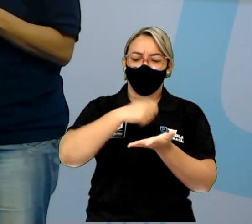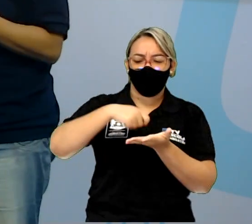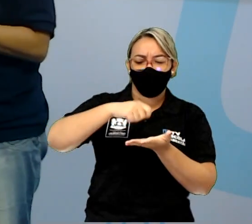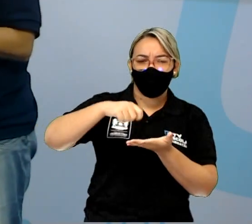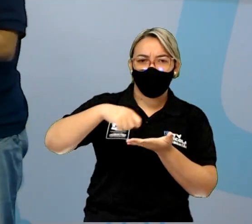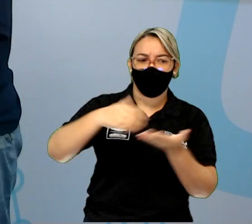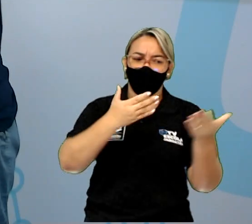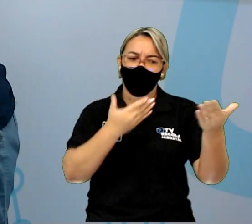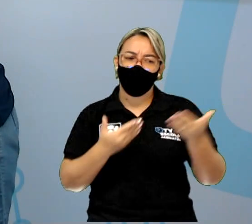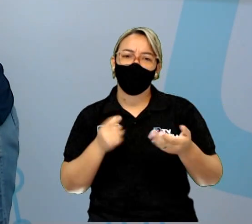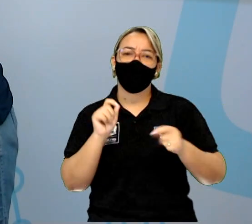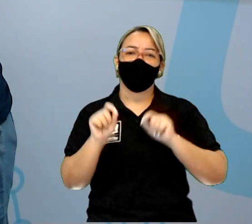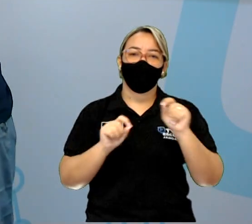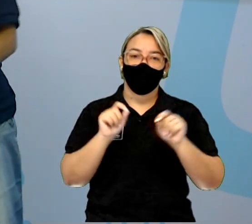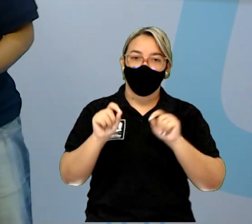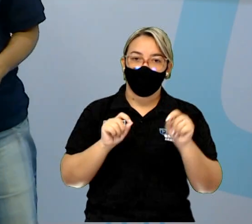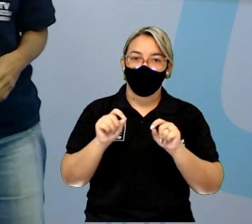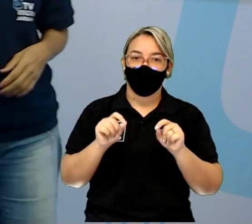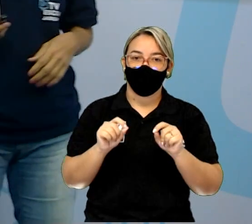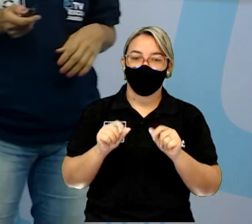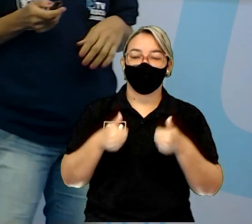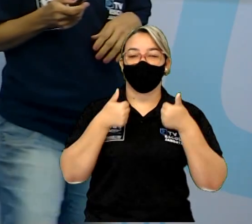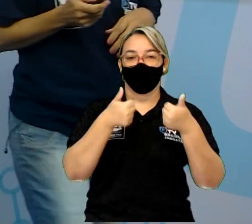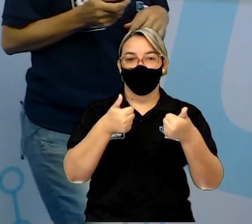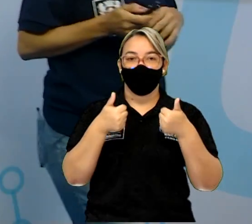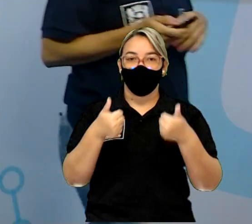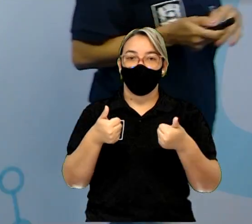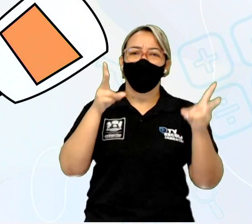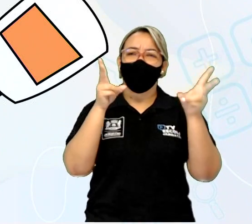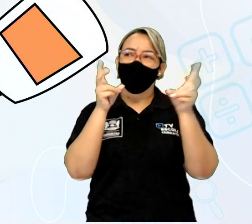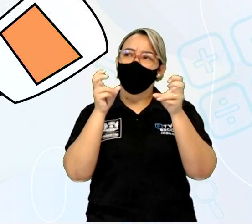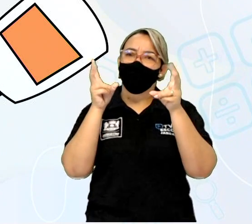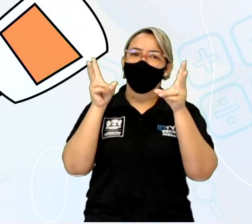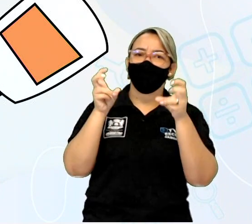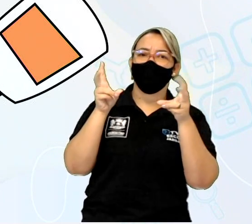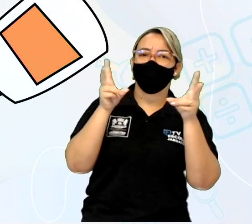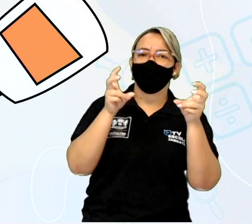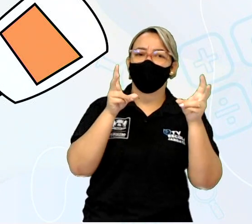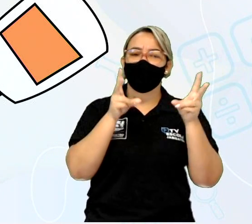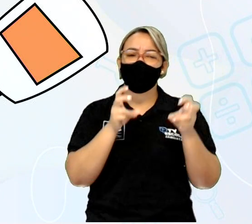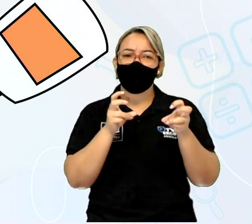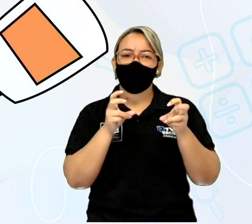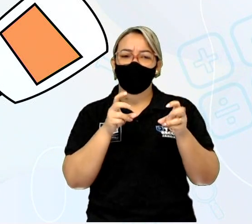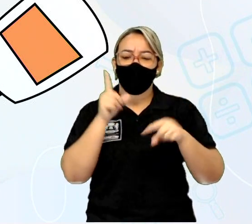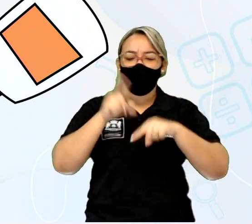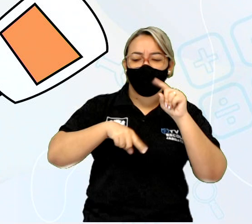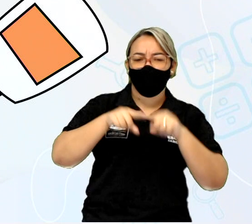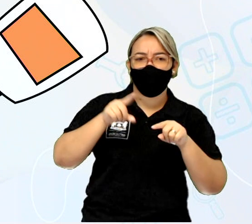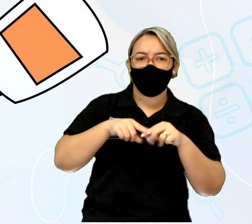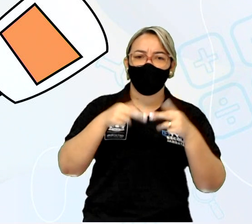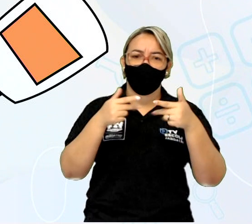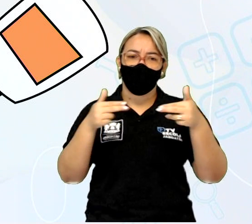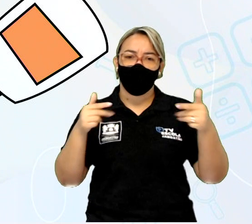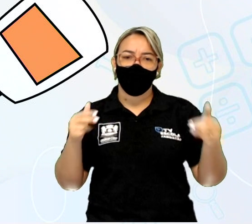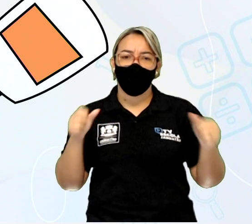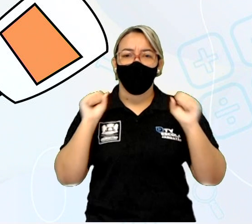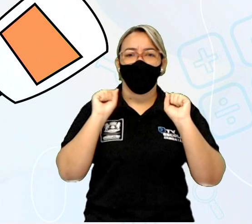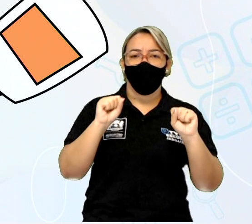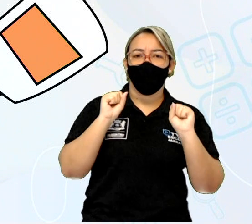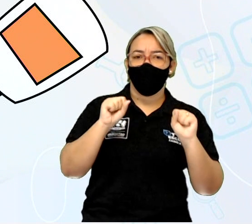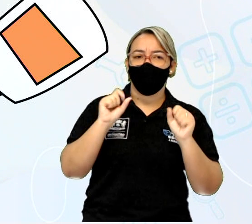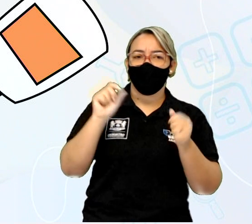De quem está convidando. Muito bem. Então, com esses materiais, podemos fazer